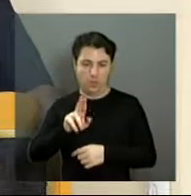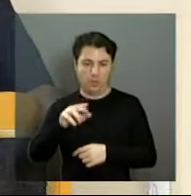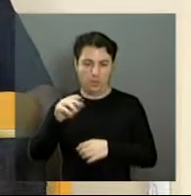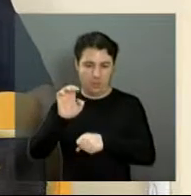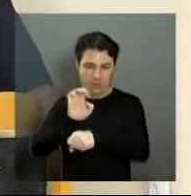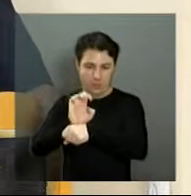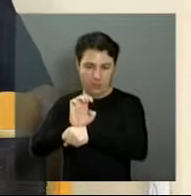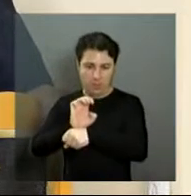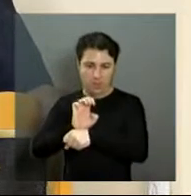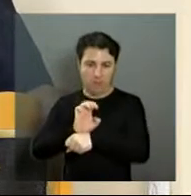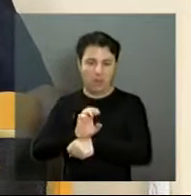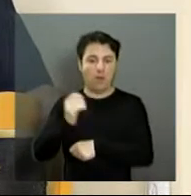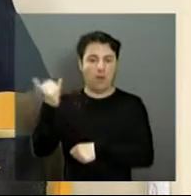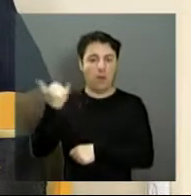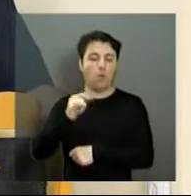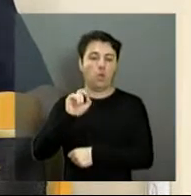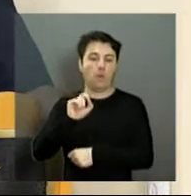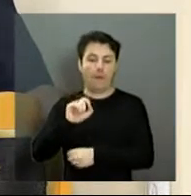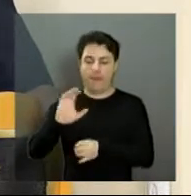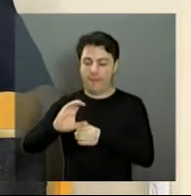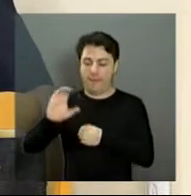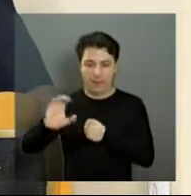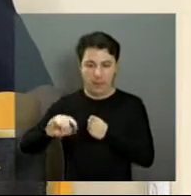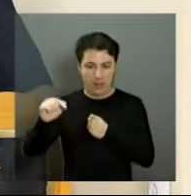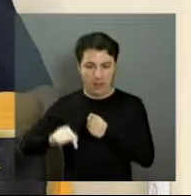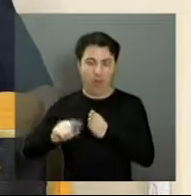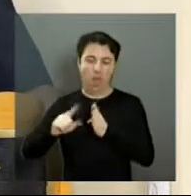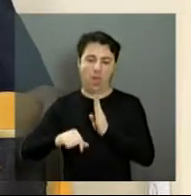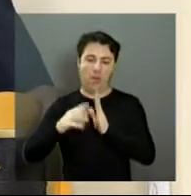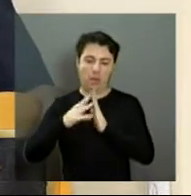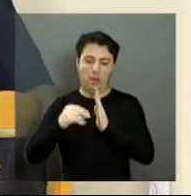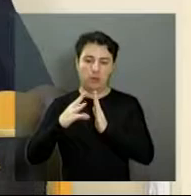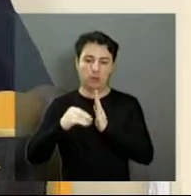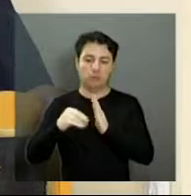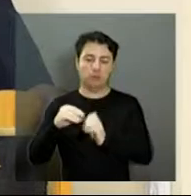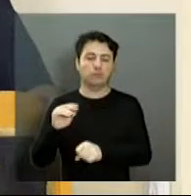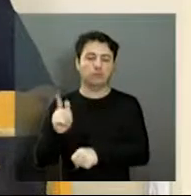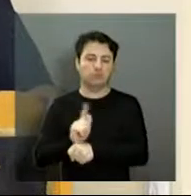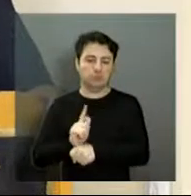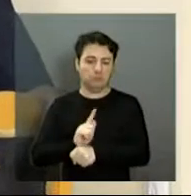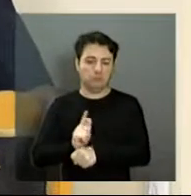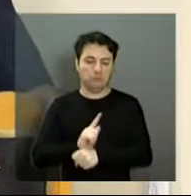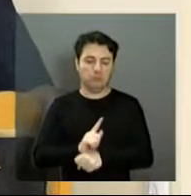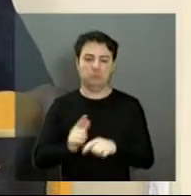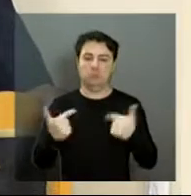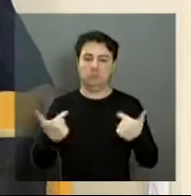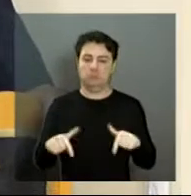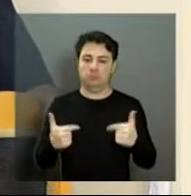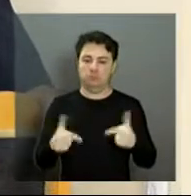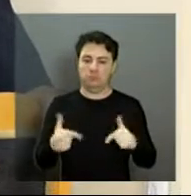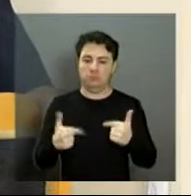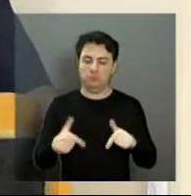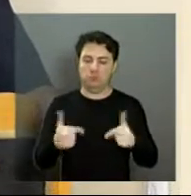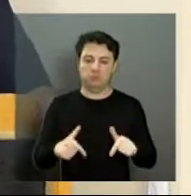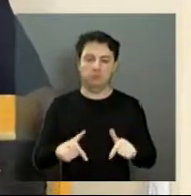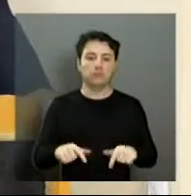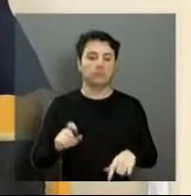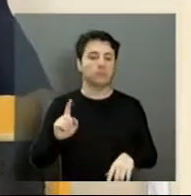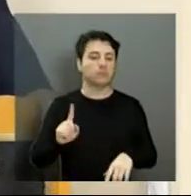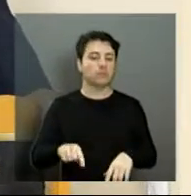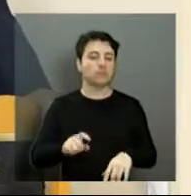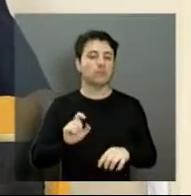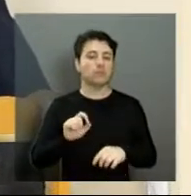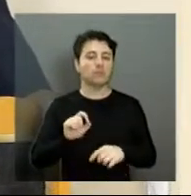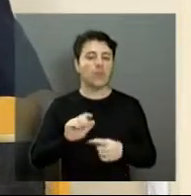aqui nos últimos anos como exemplo de gestão, como exemplo de trabalho. Apontamento, às vezes,